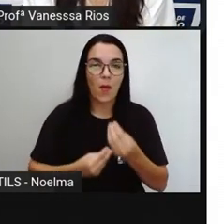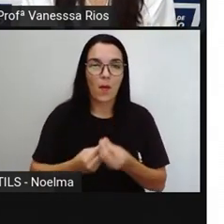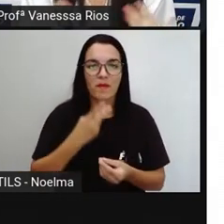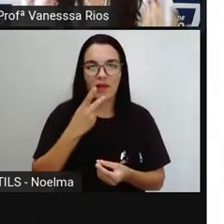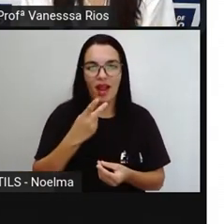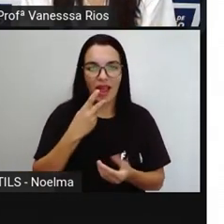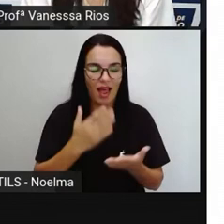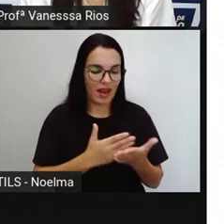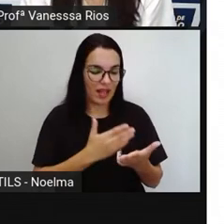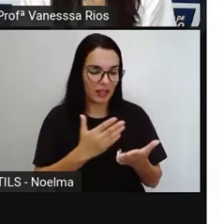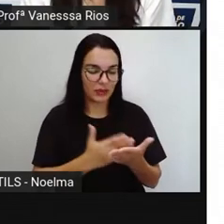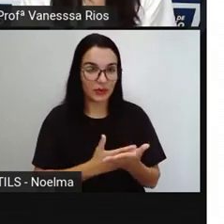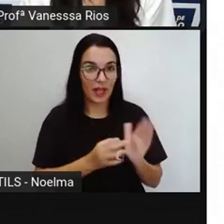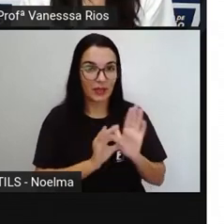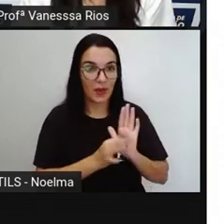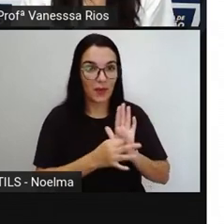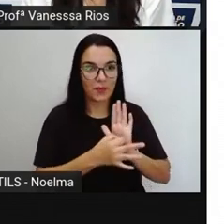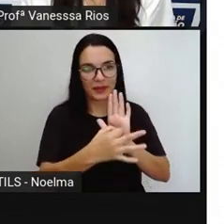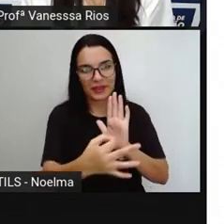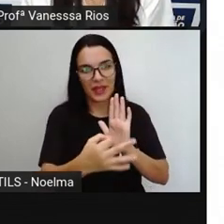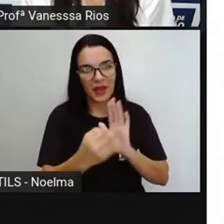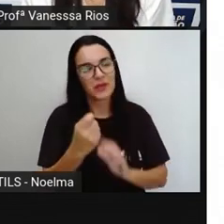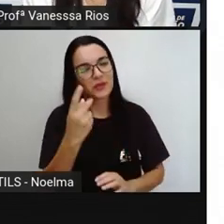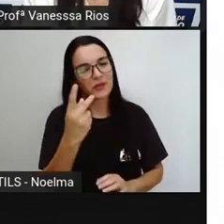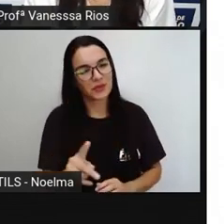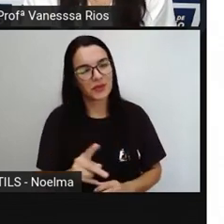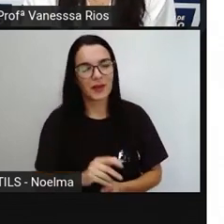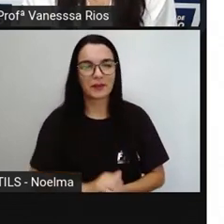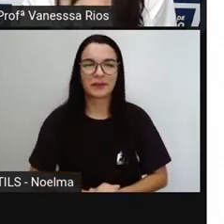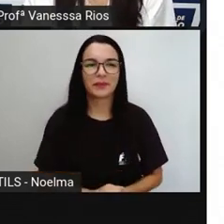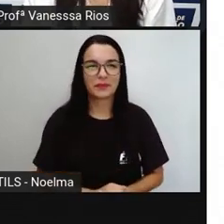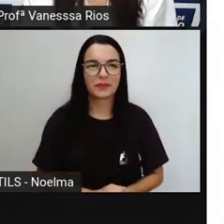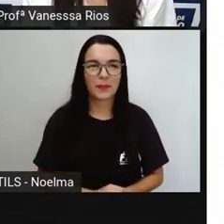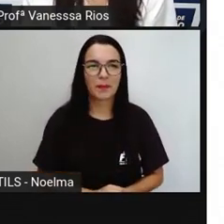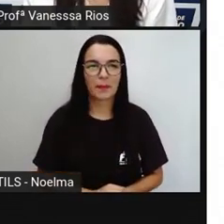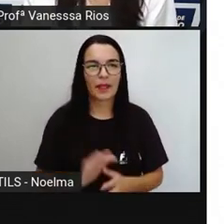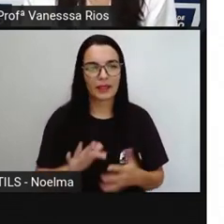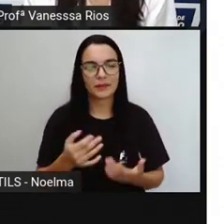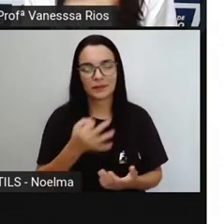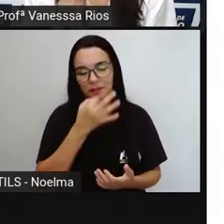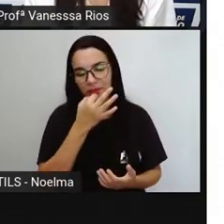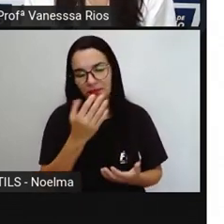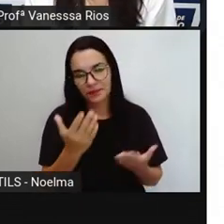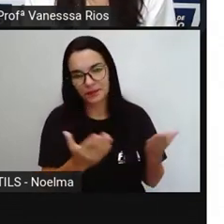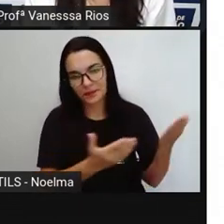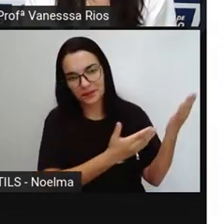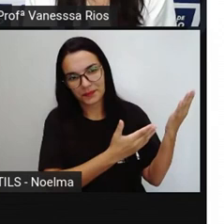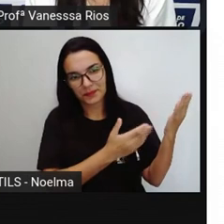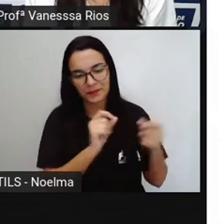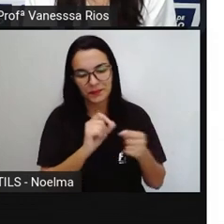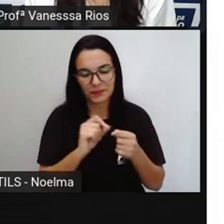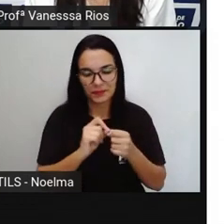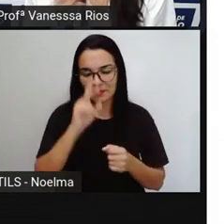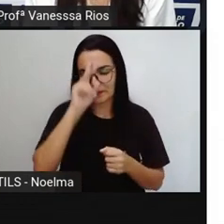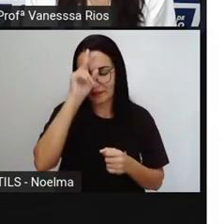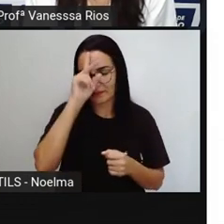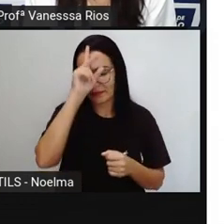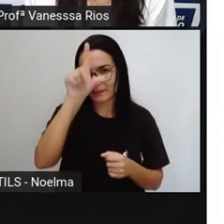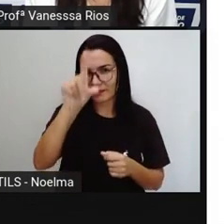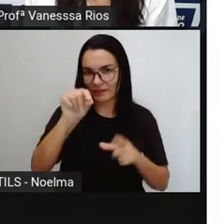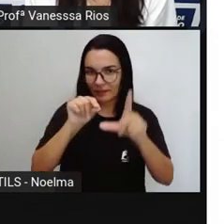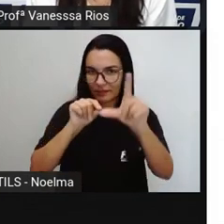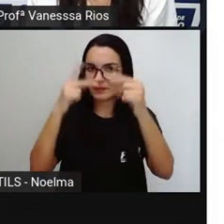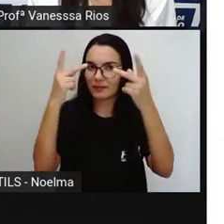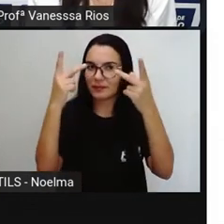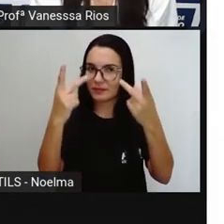livro através de outros recursos aí tecnológicos. Então, a sugestão da Pró é que você escolha uma história de preferência, livro de